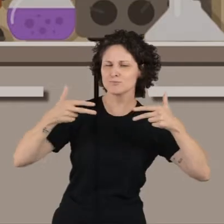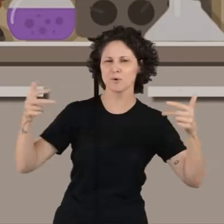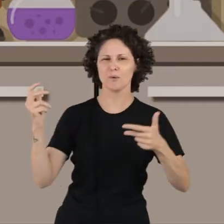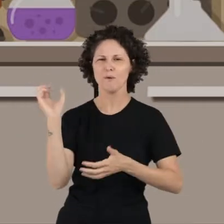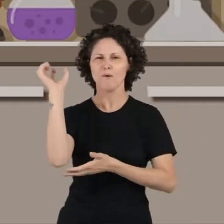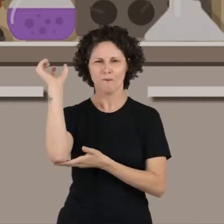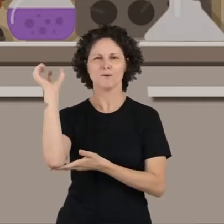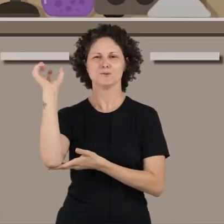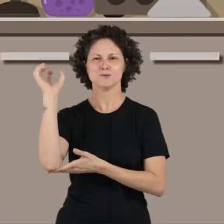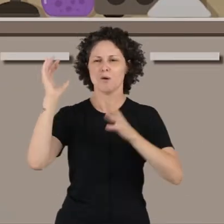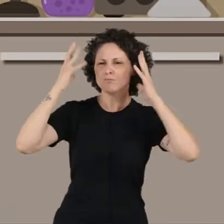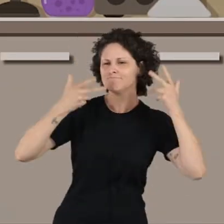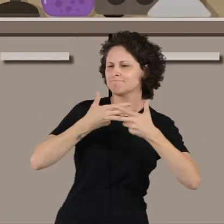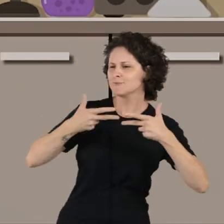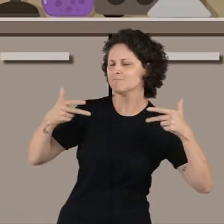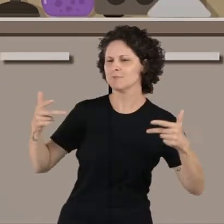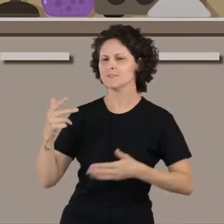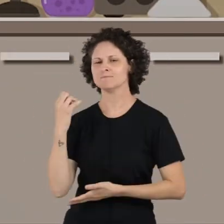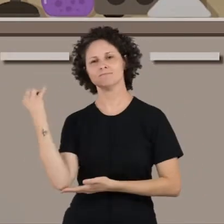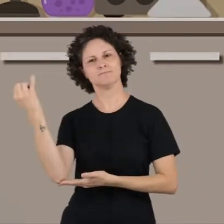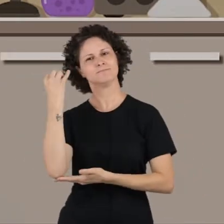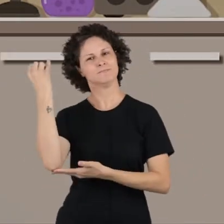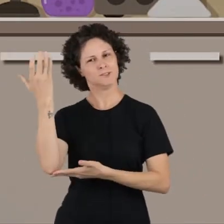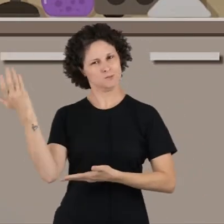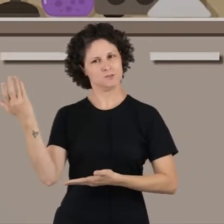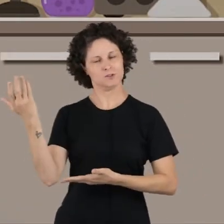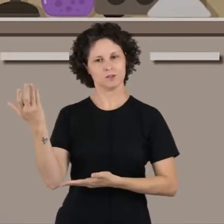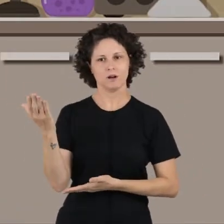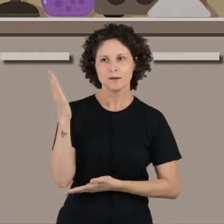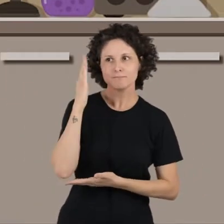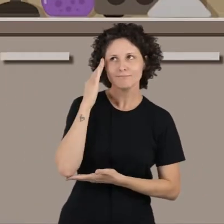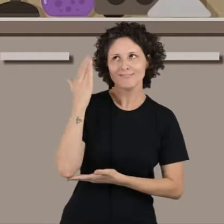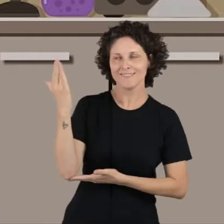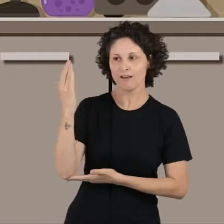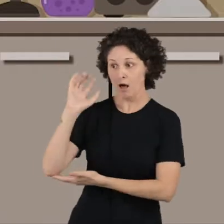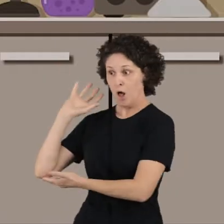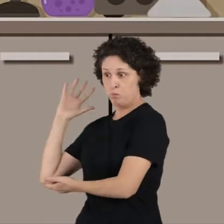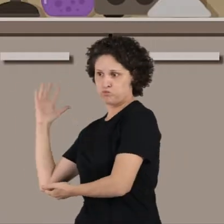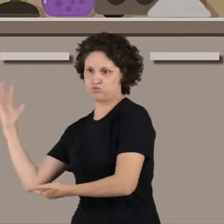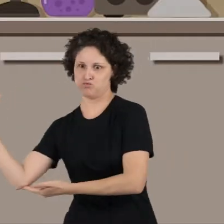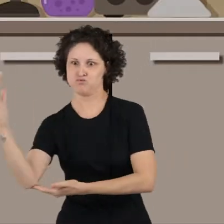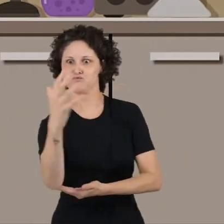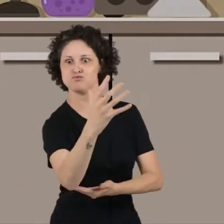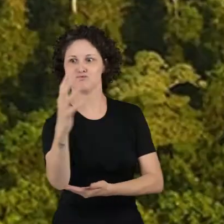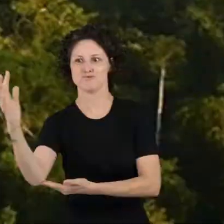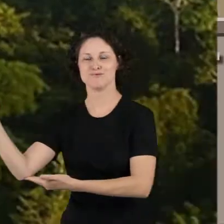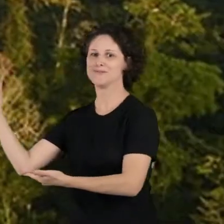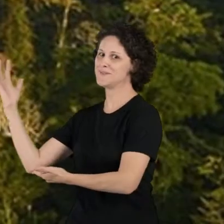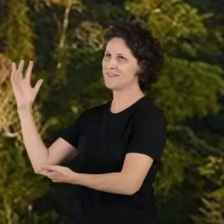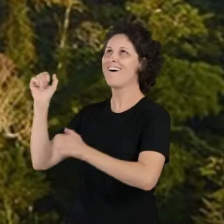diversos animais. Se apenas uma árvore faz tudo isso, imagina uma floresta inteira. Vamos conhecer uma?